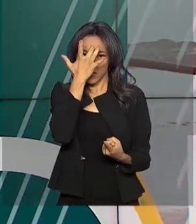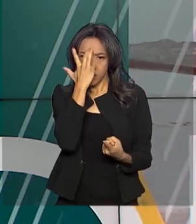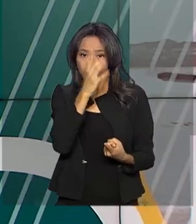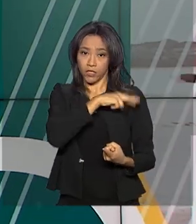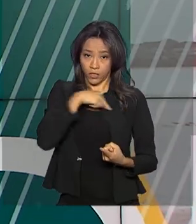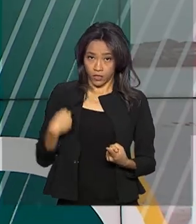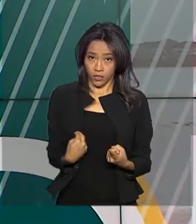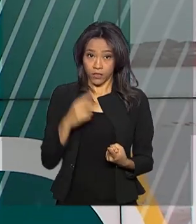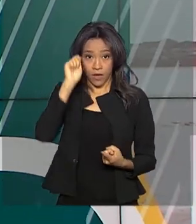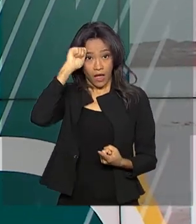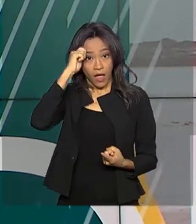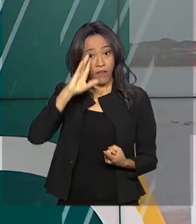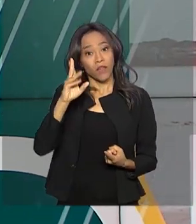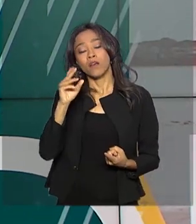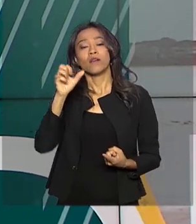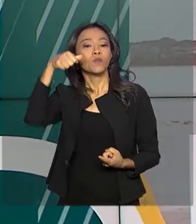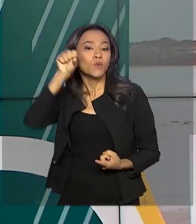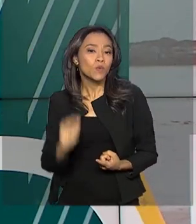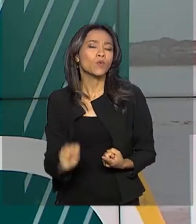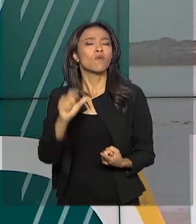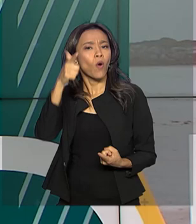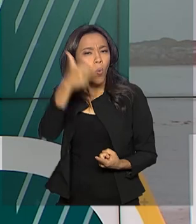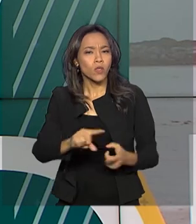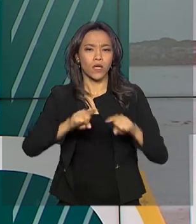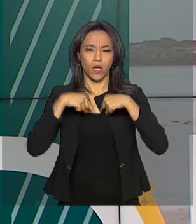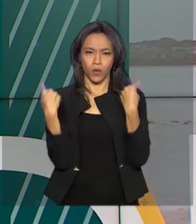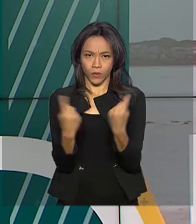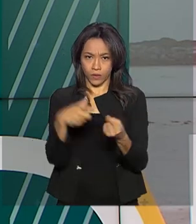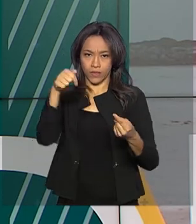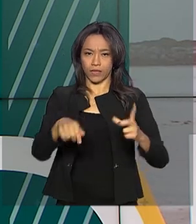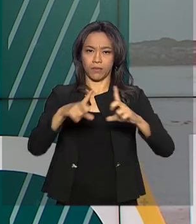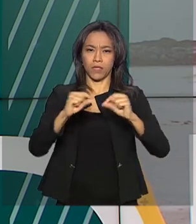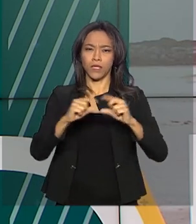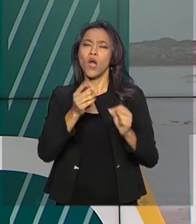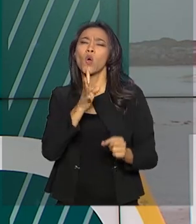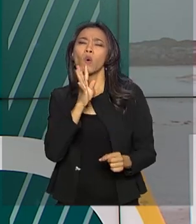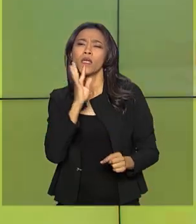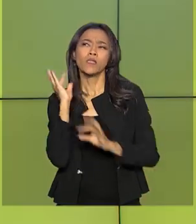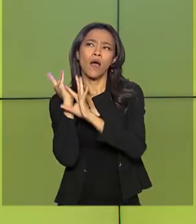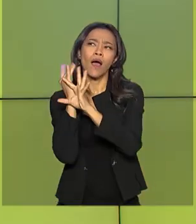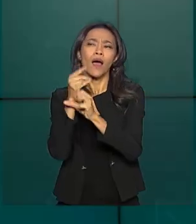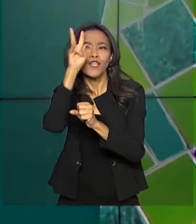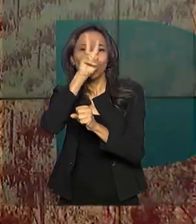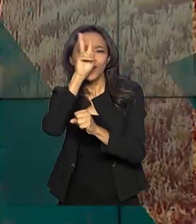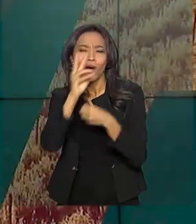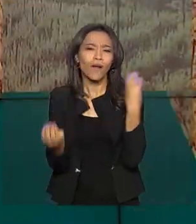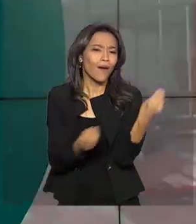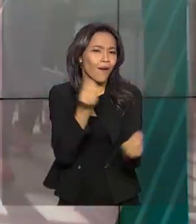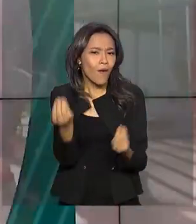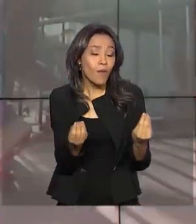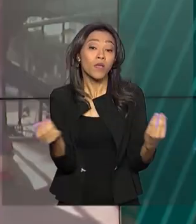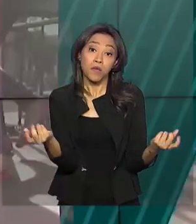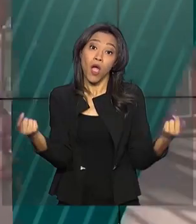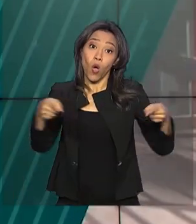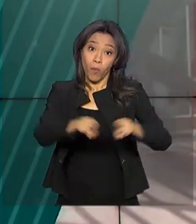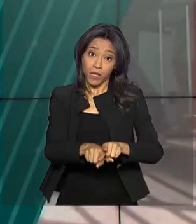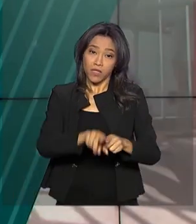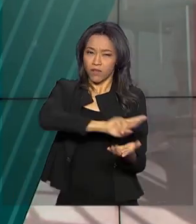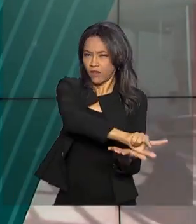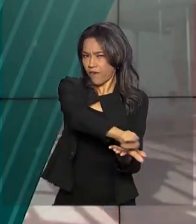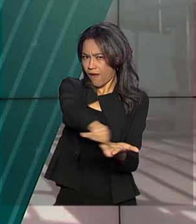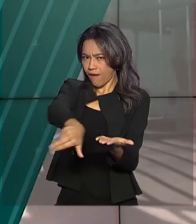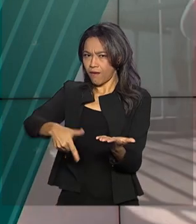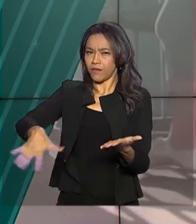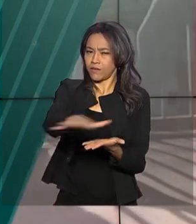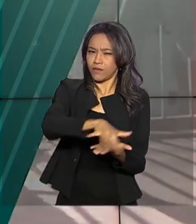mais uma rodada de reuniões, desta vez em Brasília. Conheça agora a história do bloco, que permite a cooperação em diversas